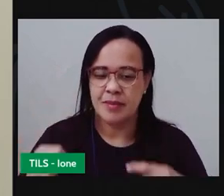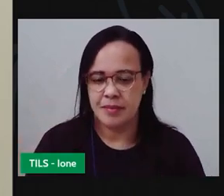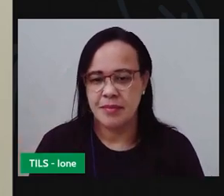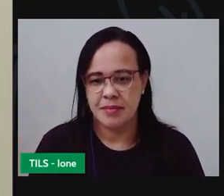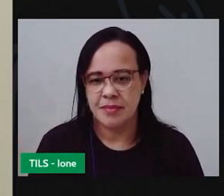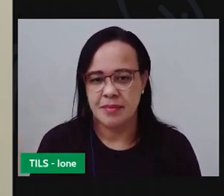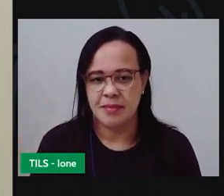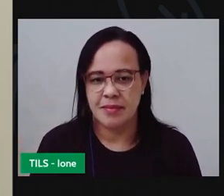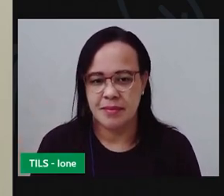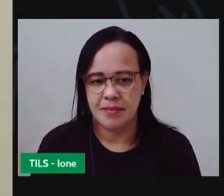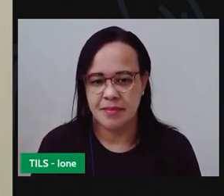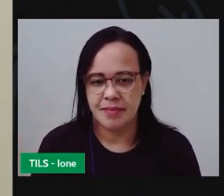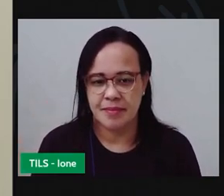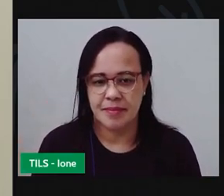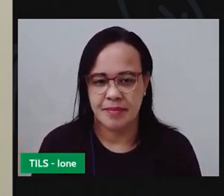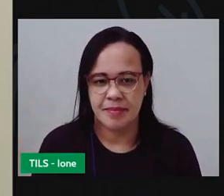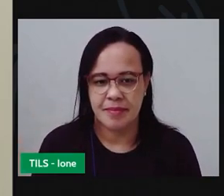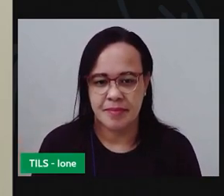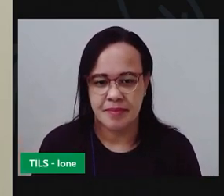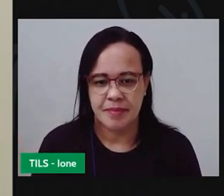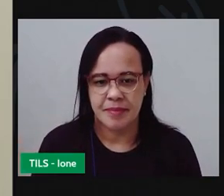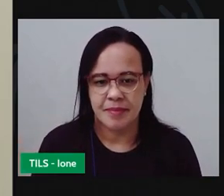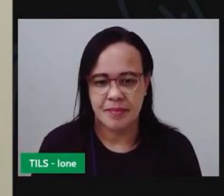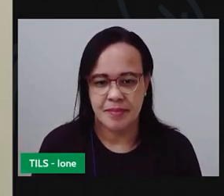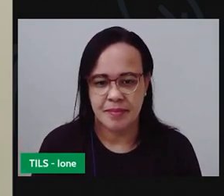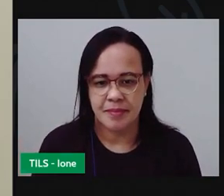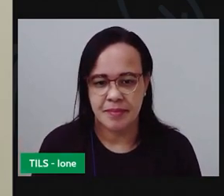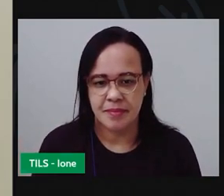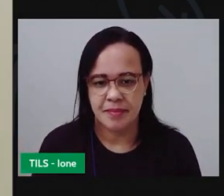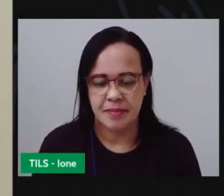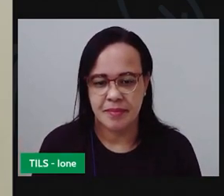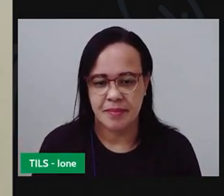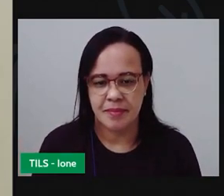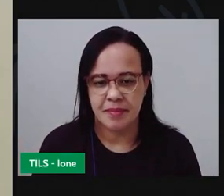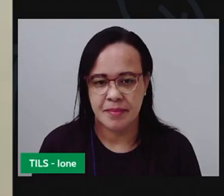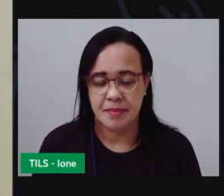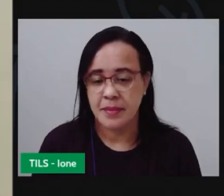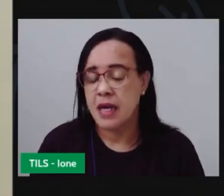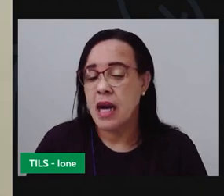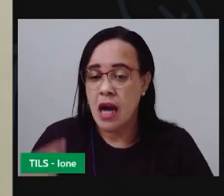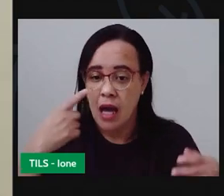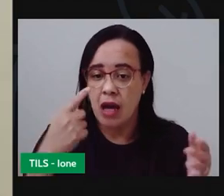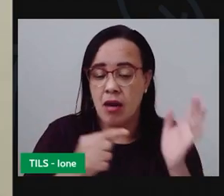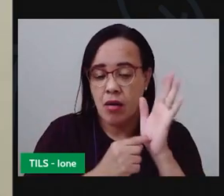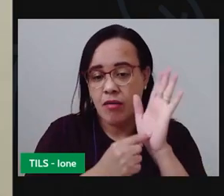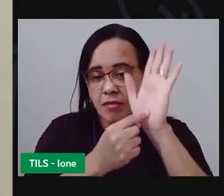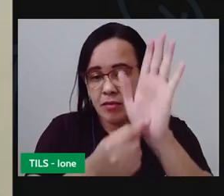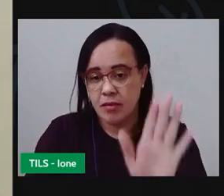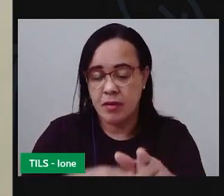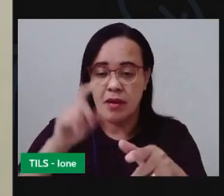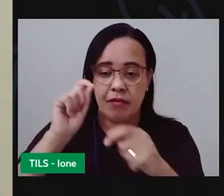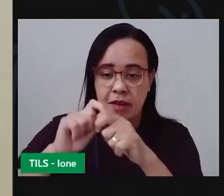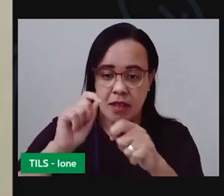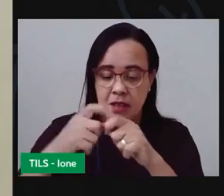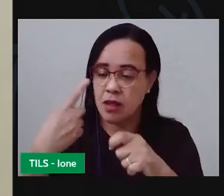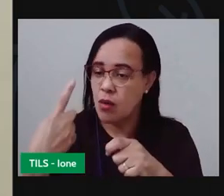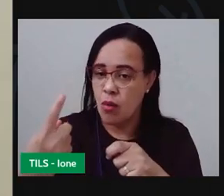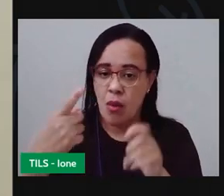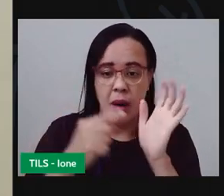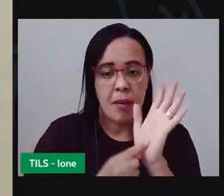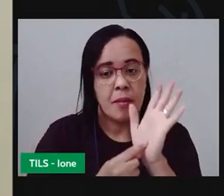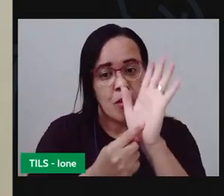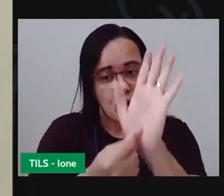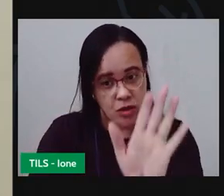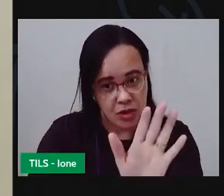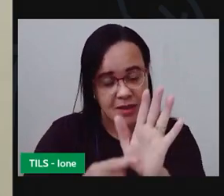quatro agora eu só vou fazer em uma que é para você ver como é que faz mas